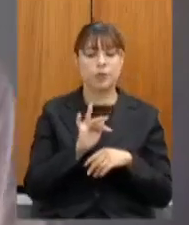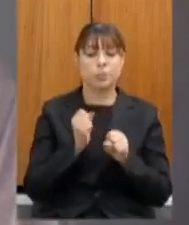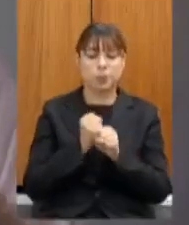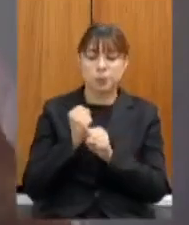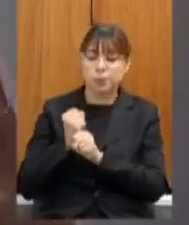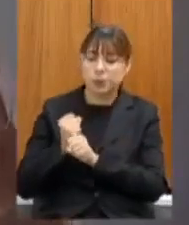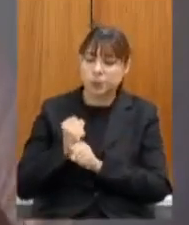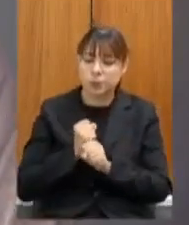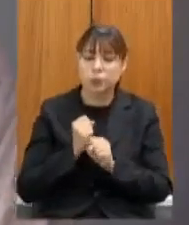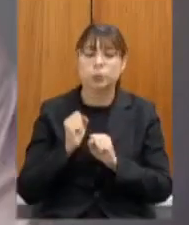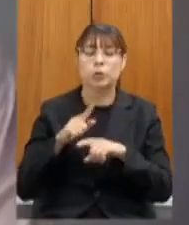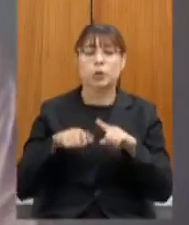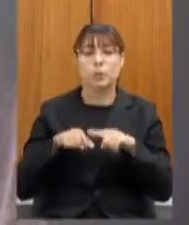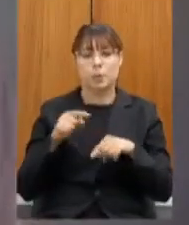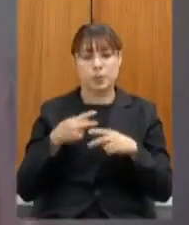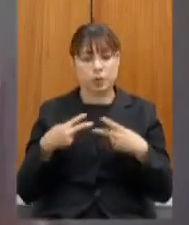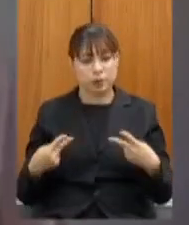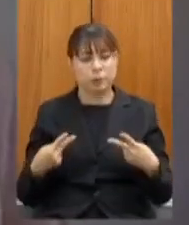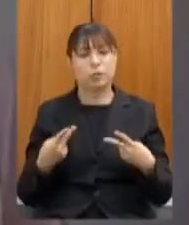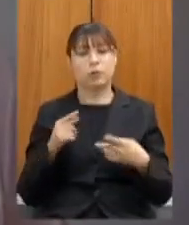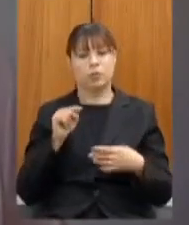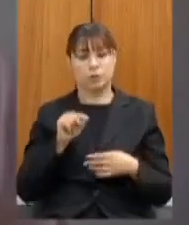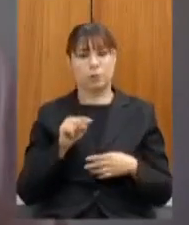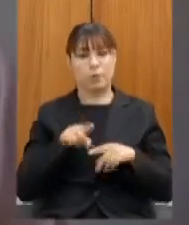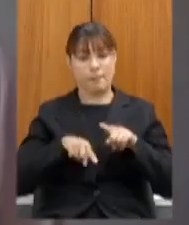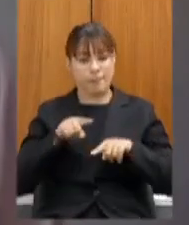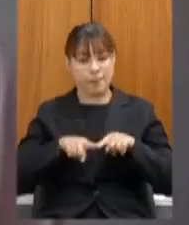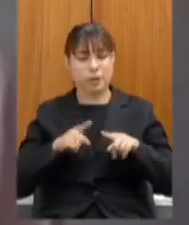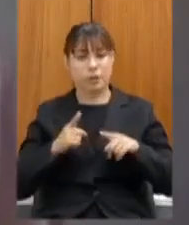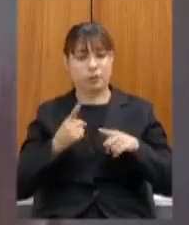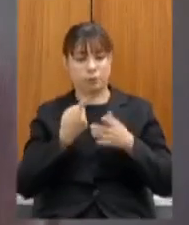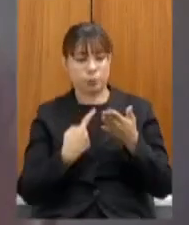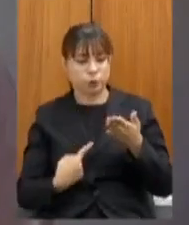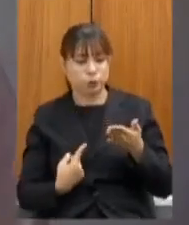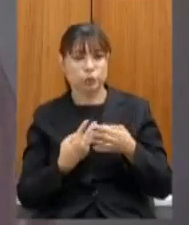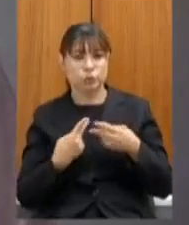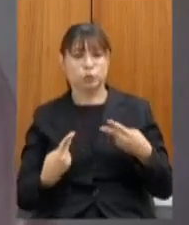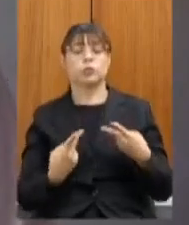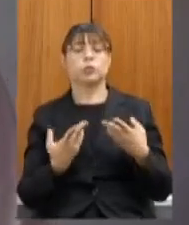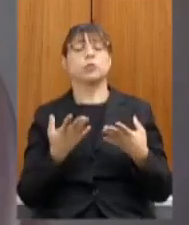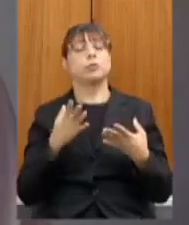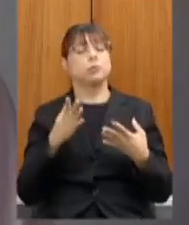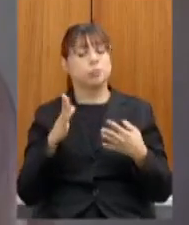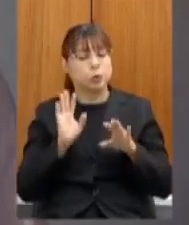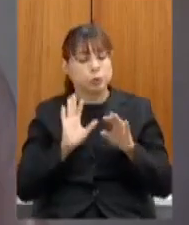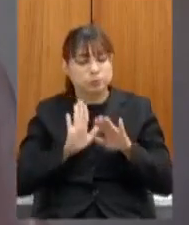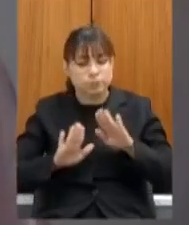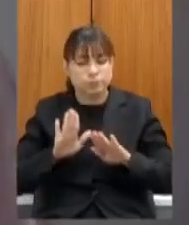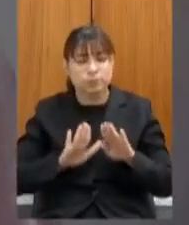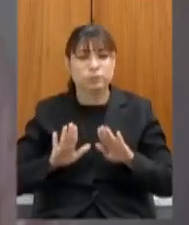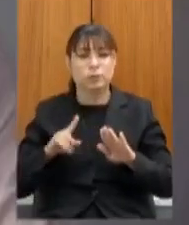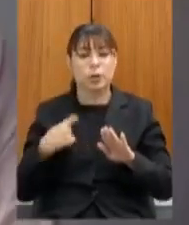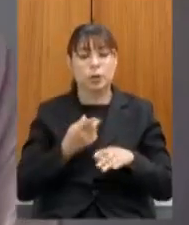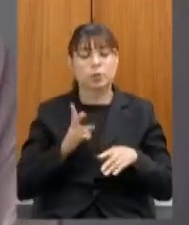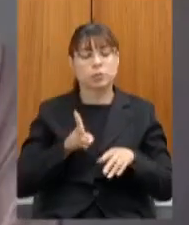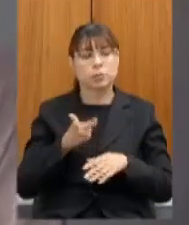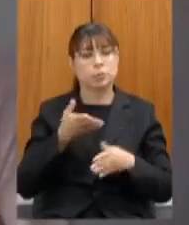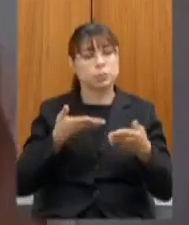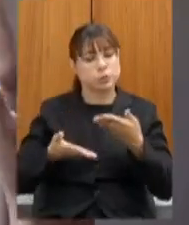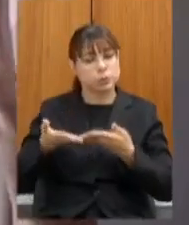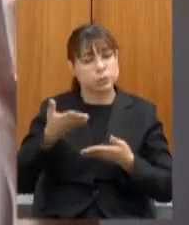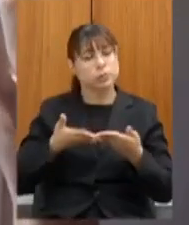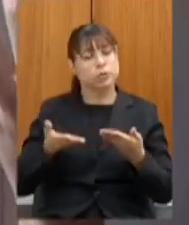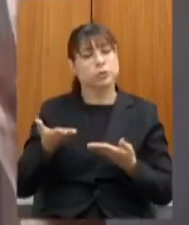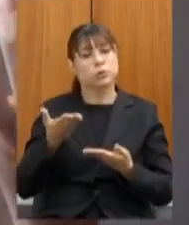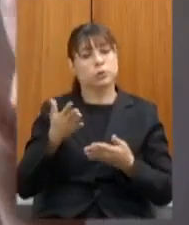de uma forma bastante cuidadosa um desafio bastante interessante que a gente vem conversando com as equipes tem sido justamente essa